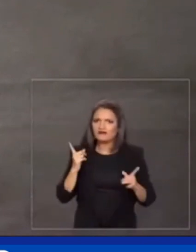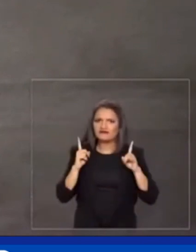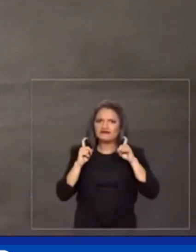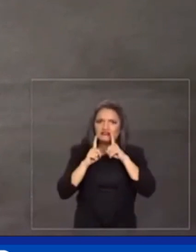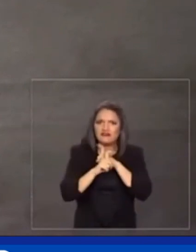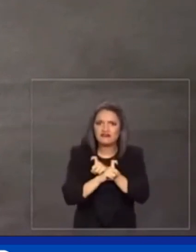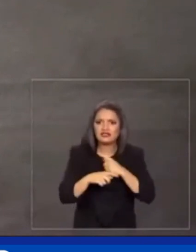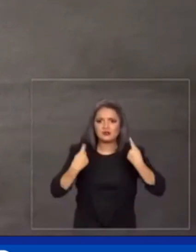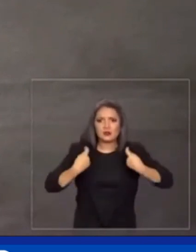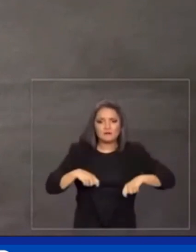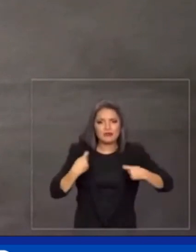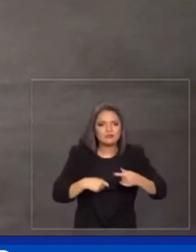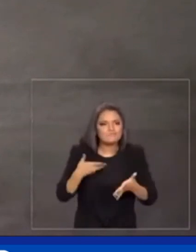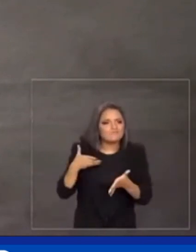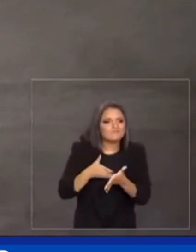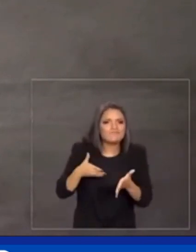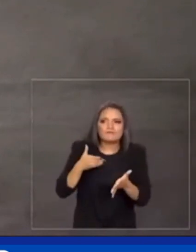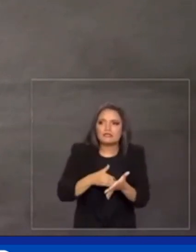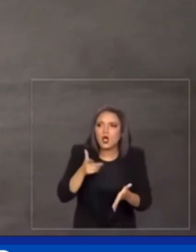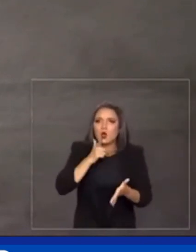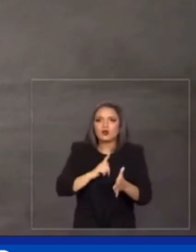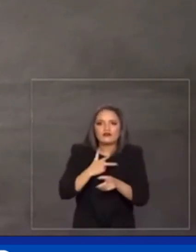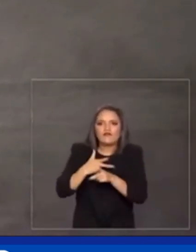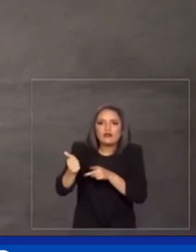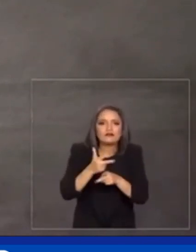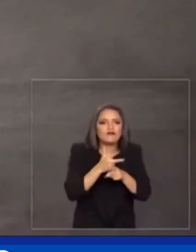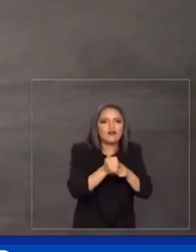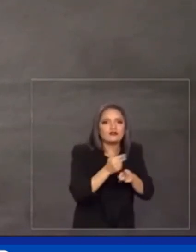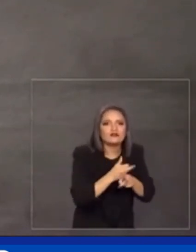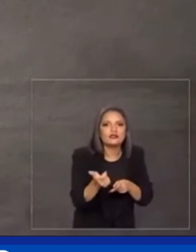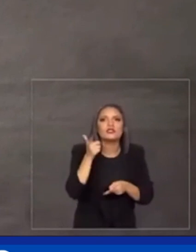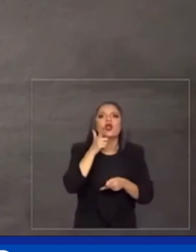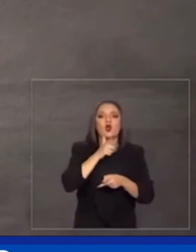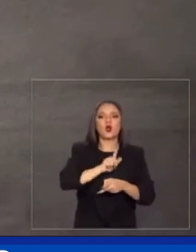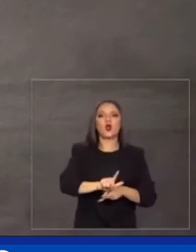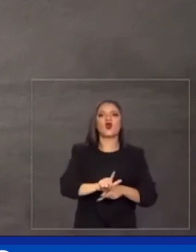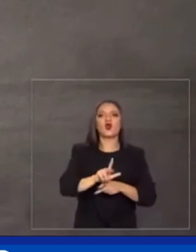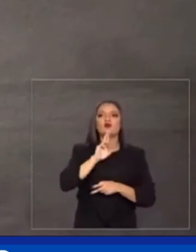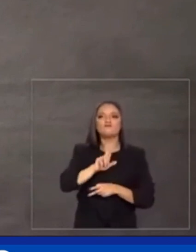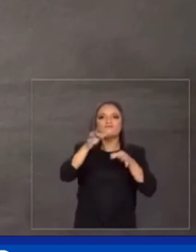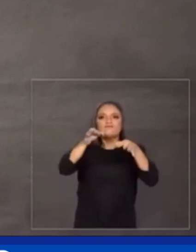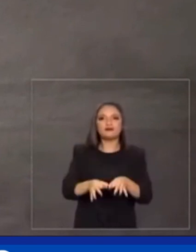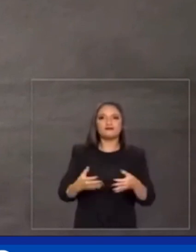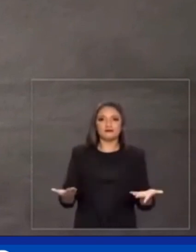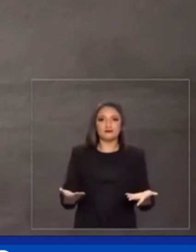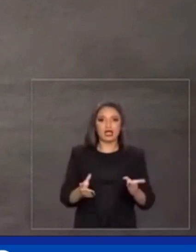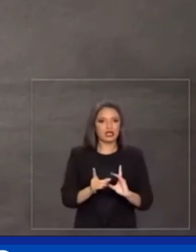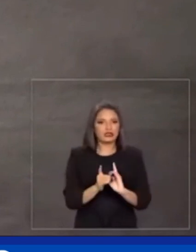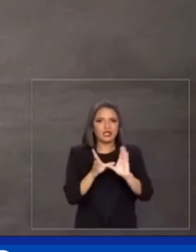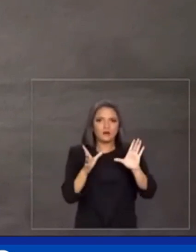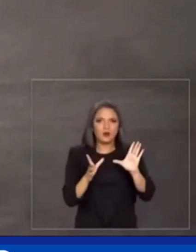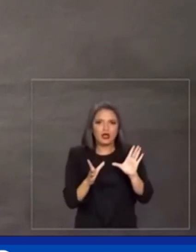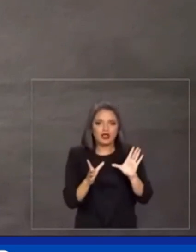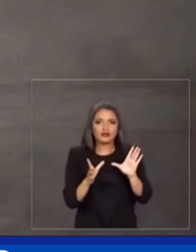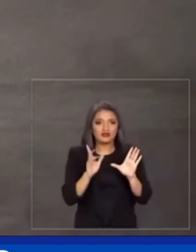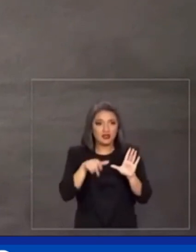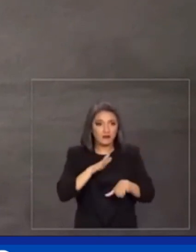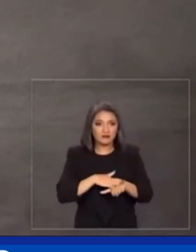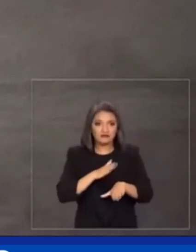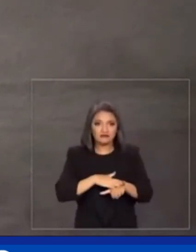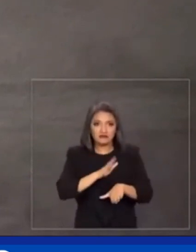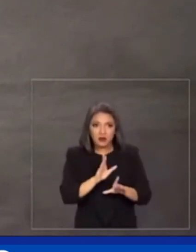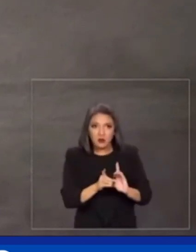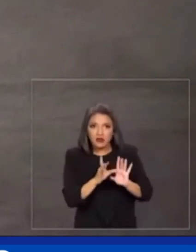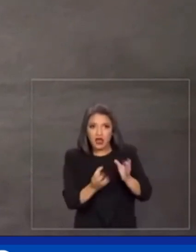teve que vencer todos os obstáculos para, enfim, ser ouvida. A democracia não nasce por geração espontânea.